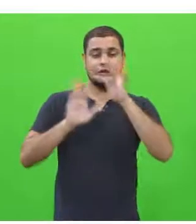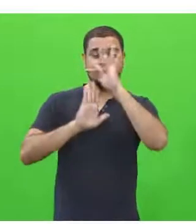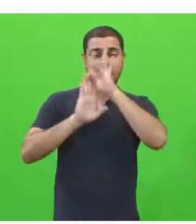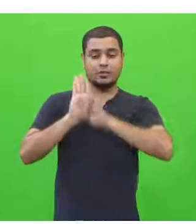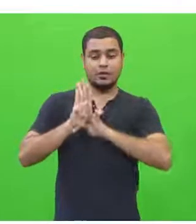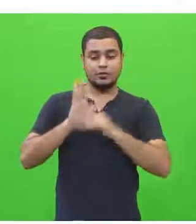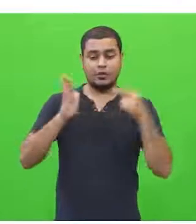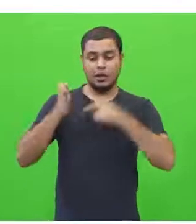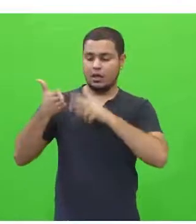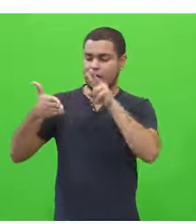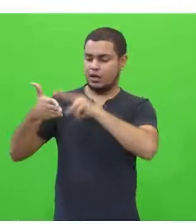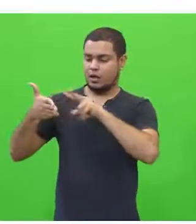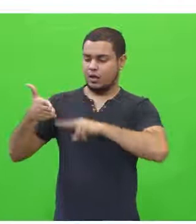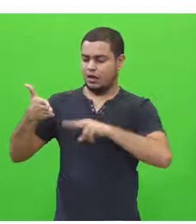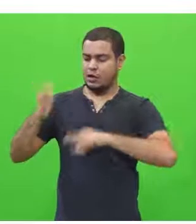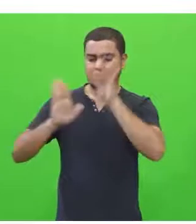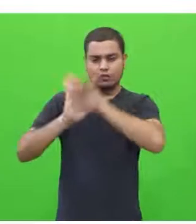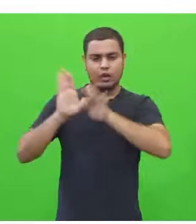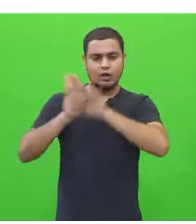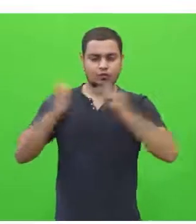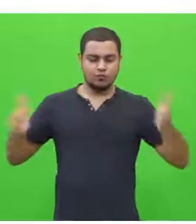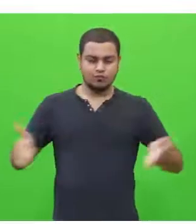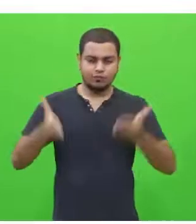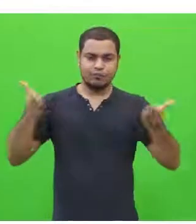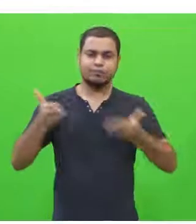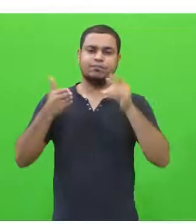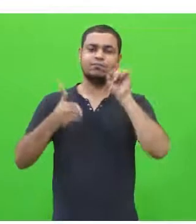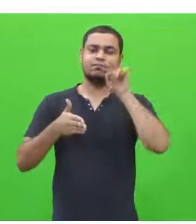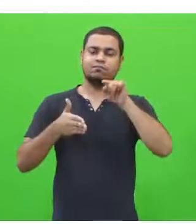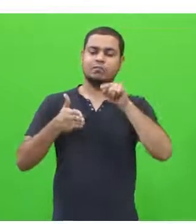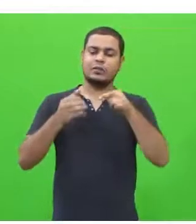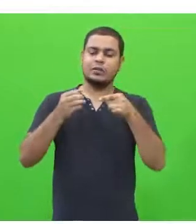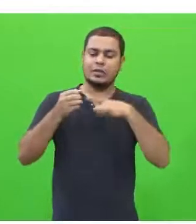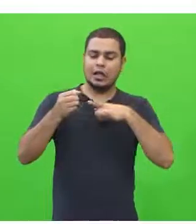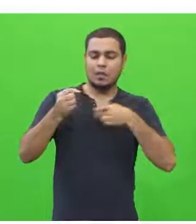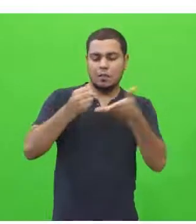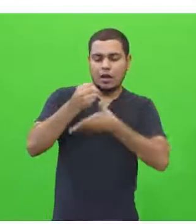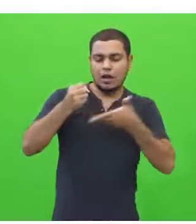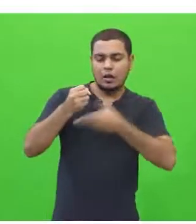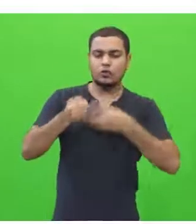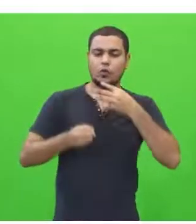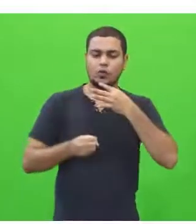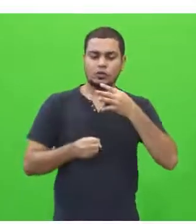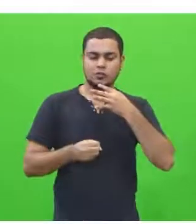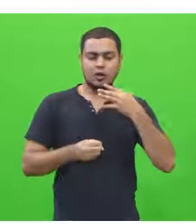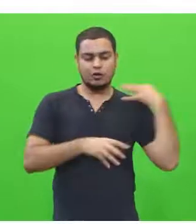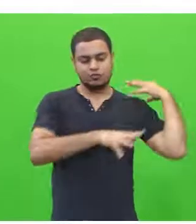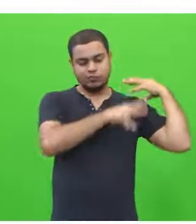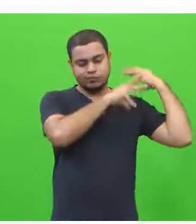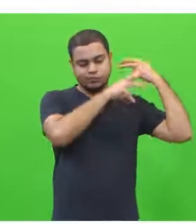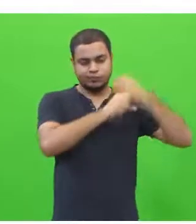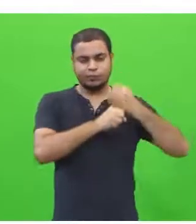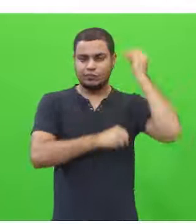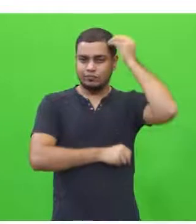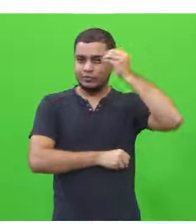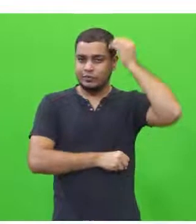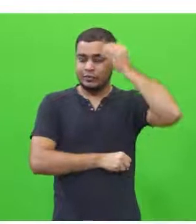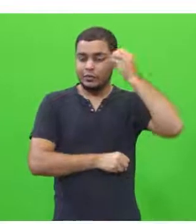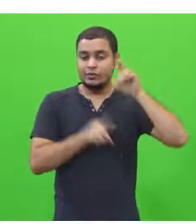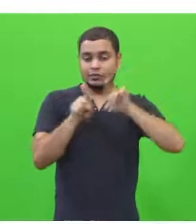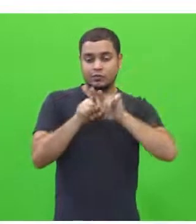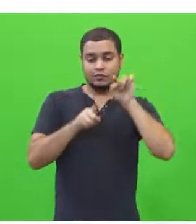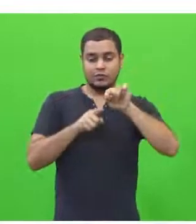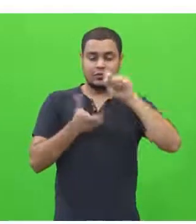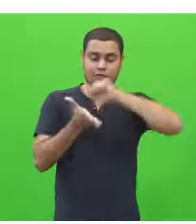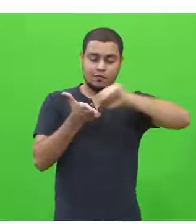partir da leitura dos textos motivadores seguintes e com base nos conhecimentos construídos ao longo de sua formação, redija